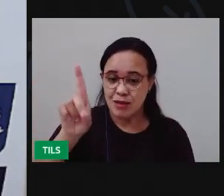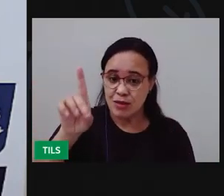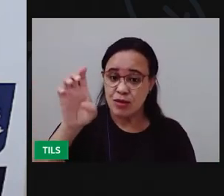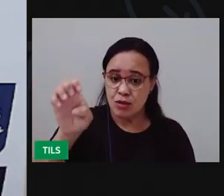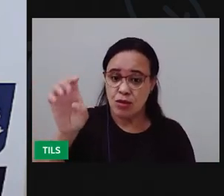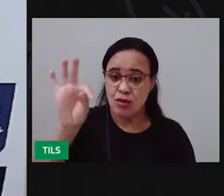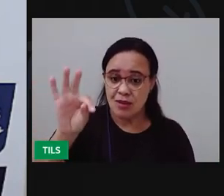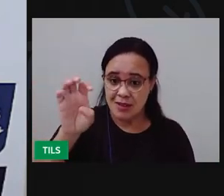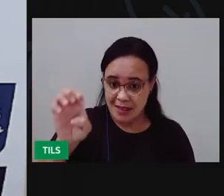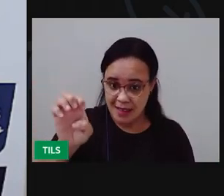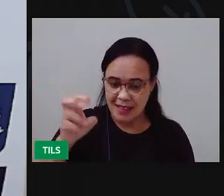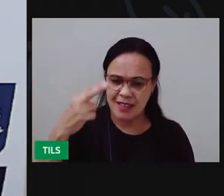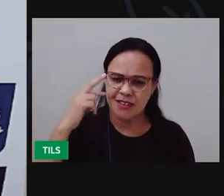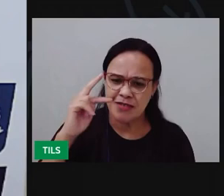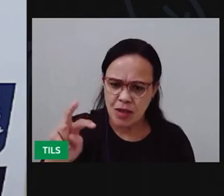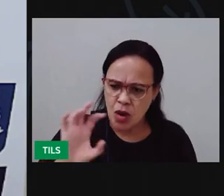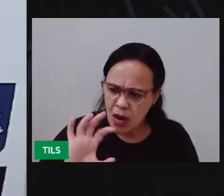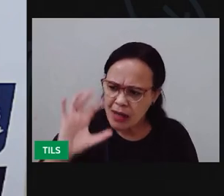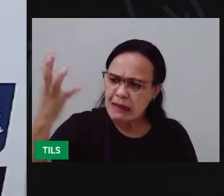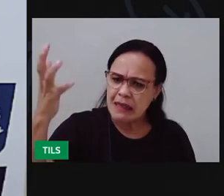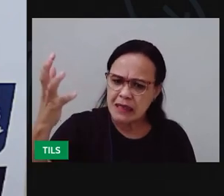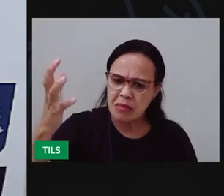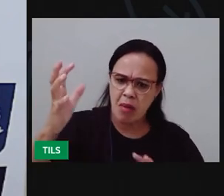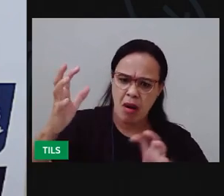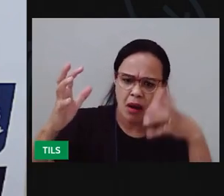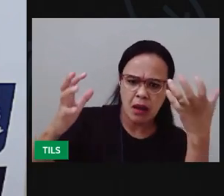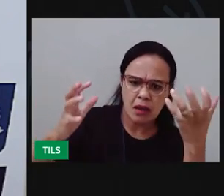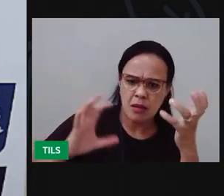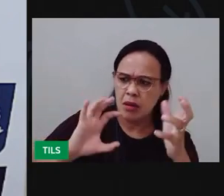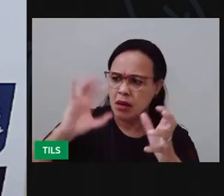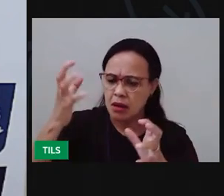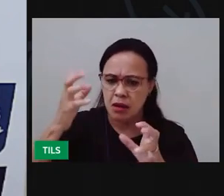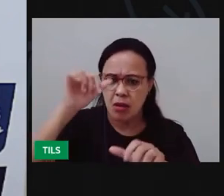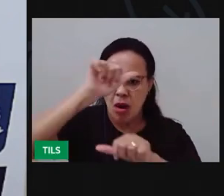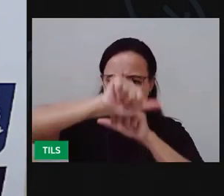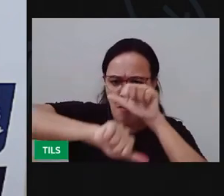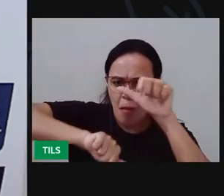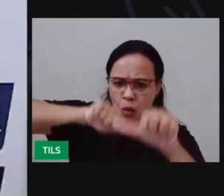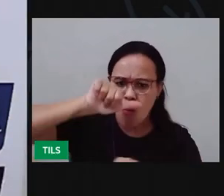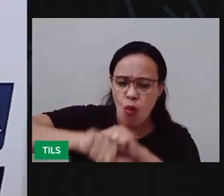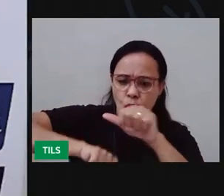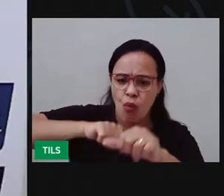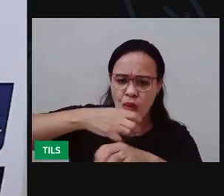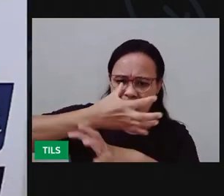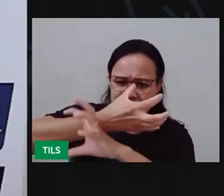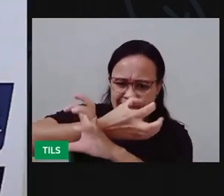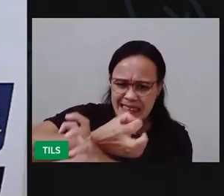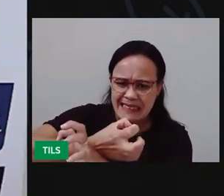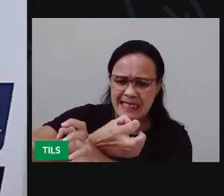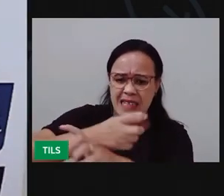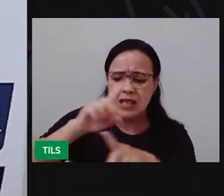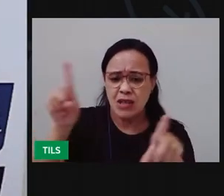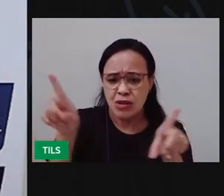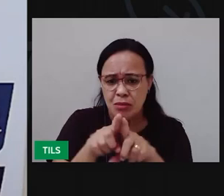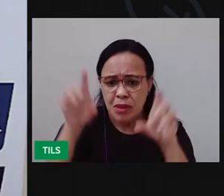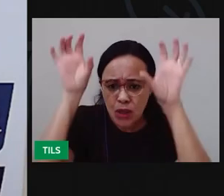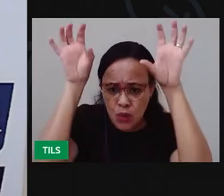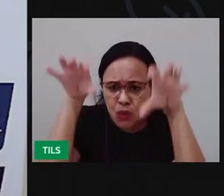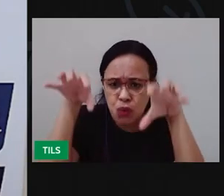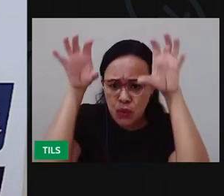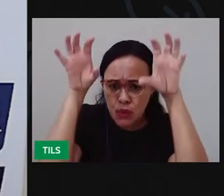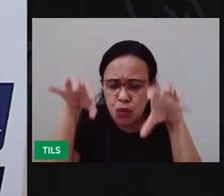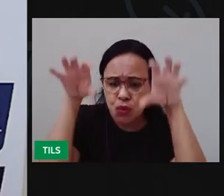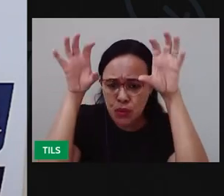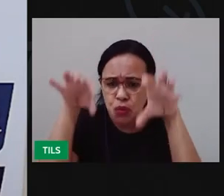seja diferente em cada estado vimos que tem climas que são predominantes da